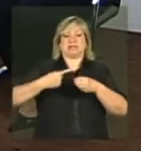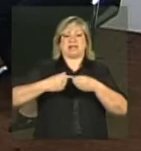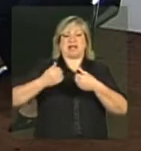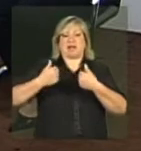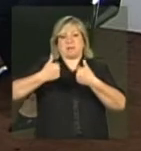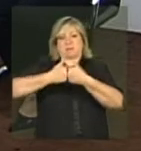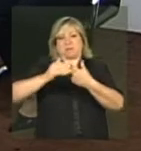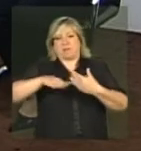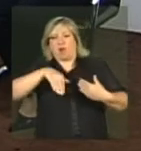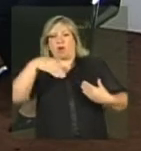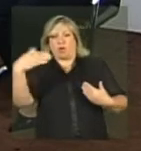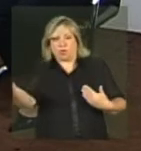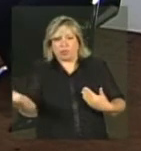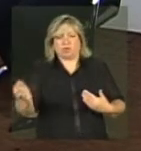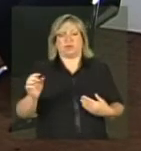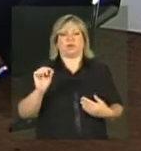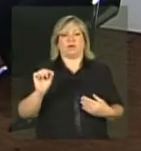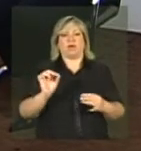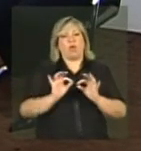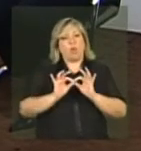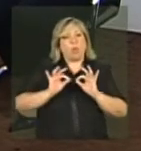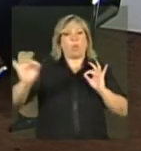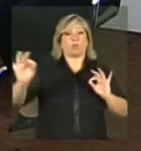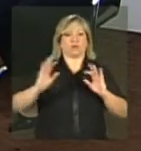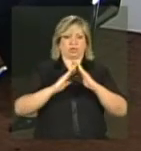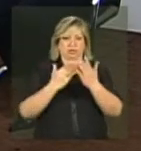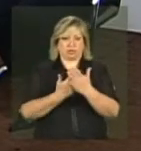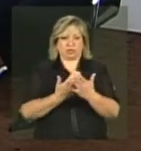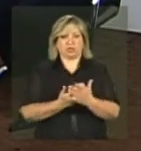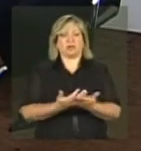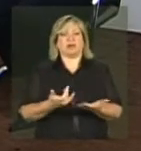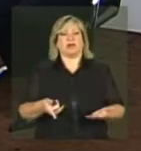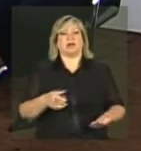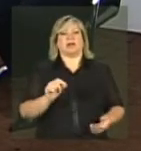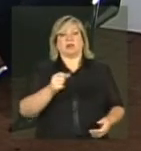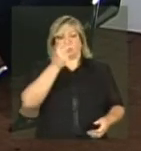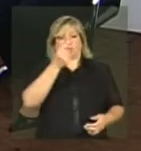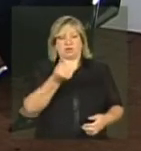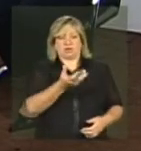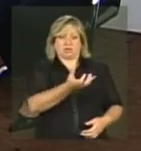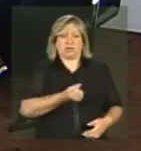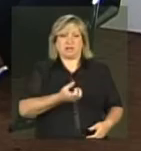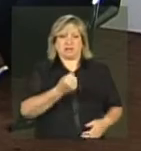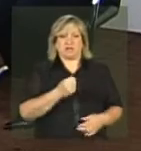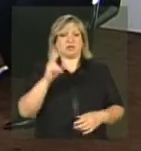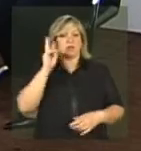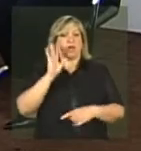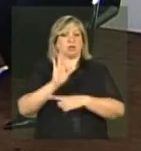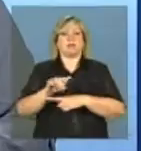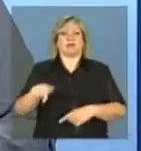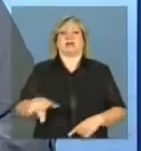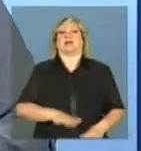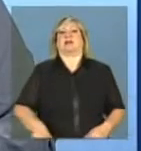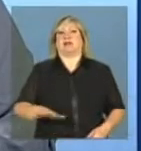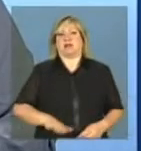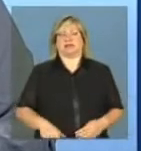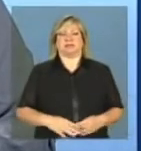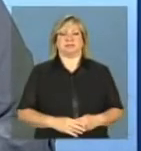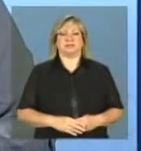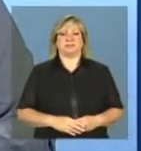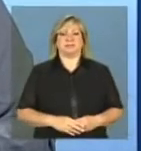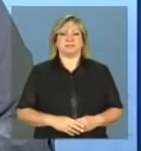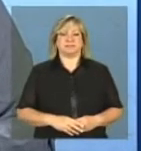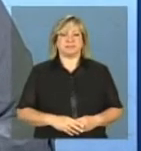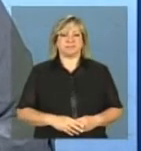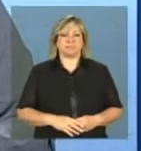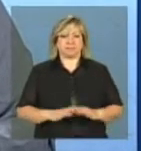acompanhada por onde a escola está residente e o município recebe um recurso financeiro relativo a esse trabalho. Socorro,